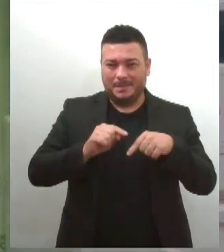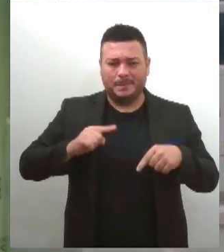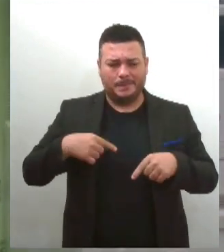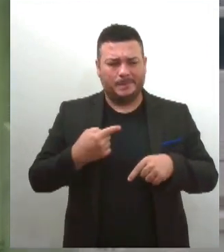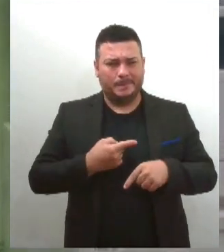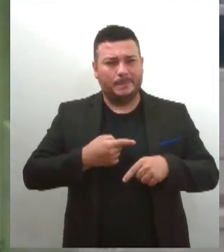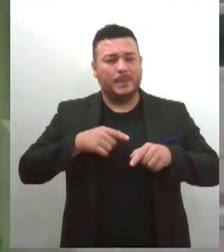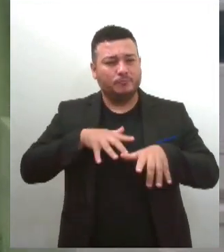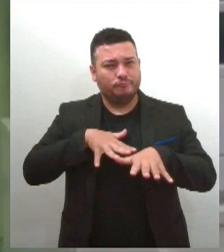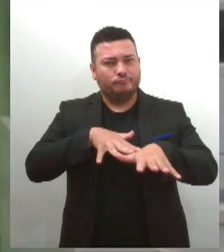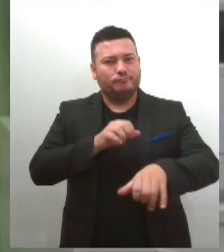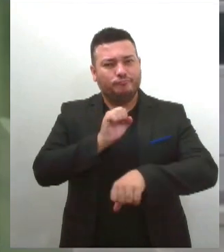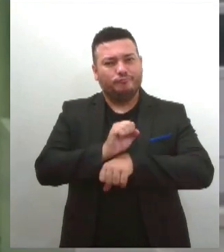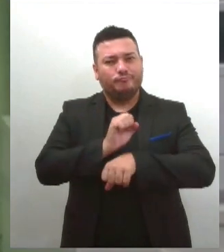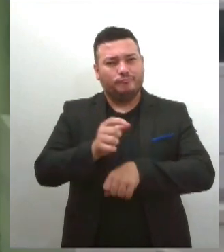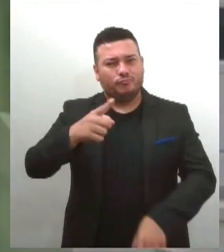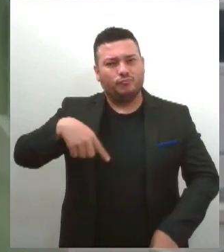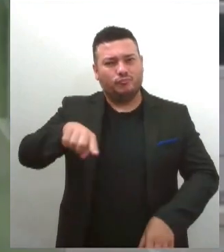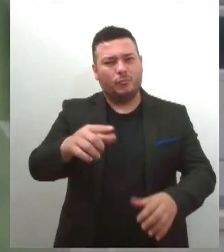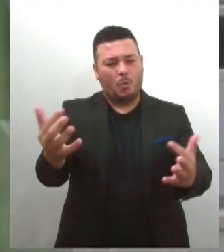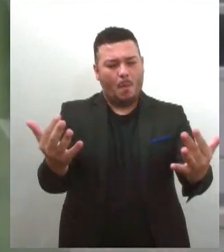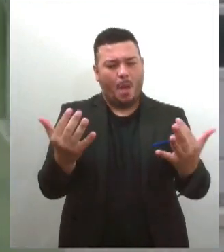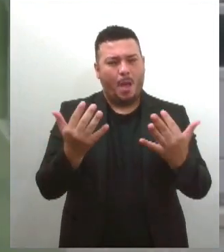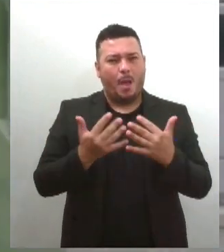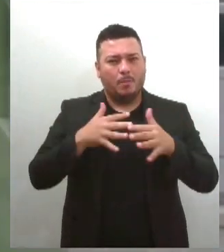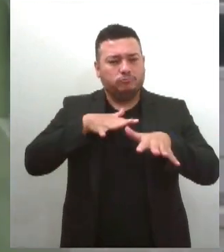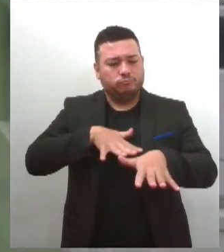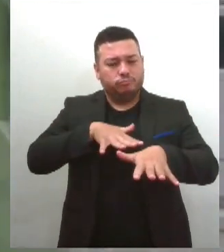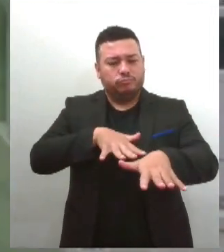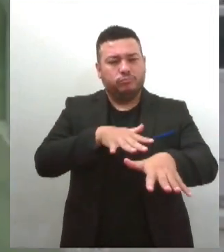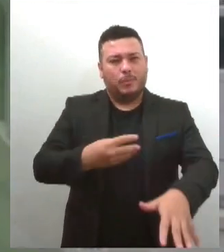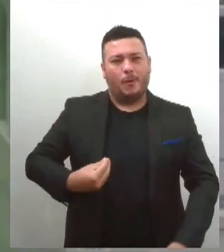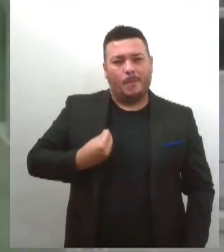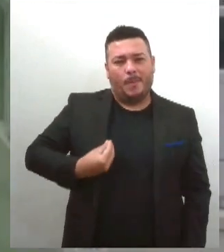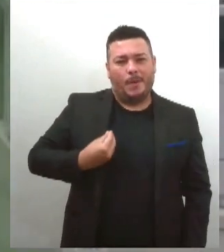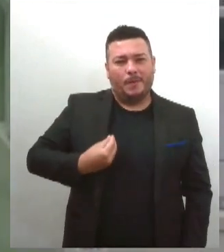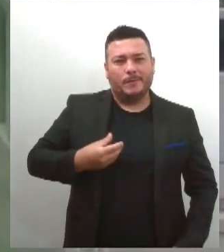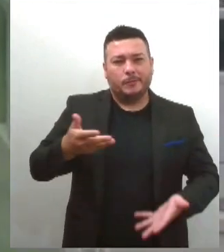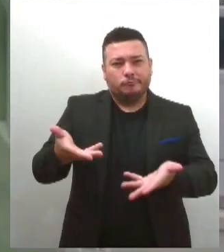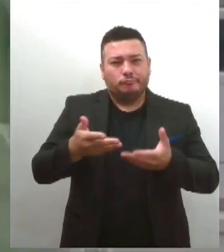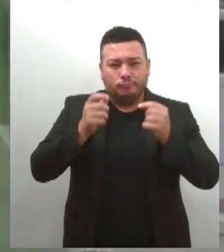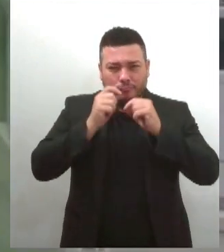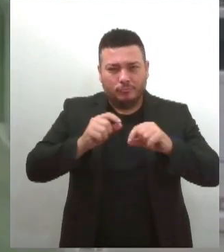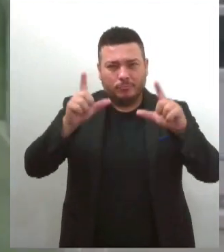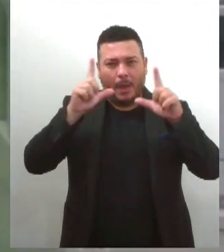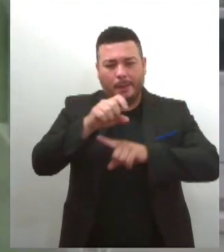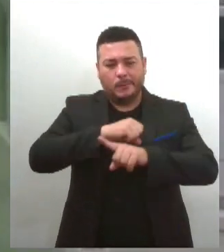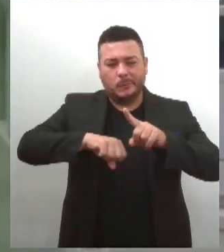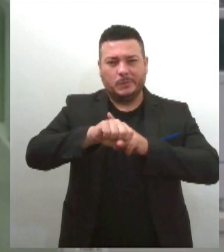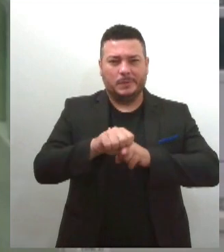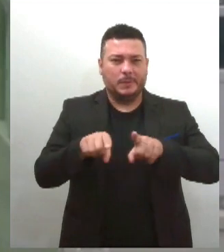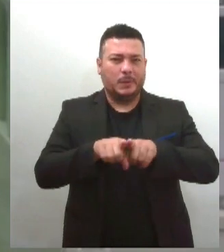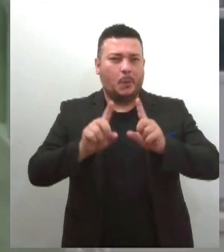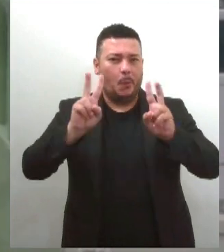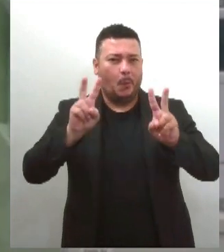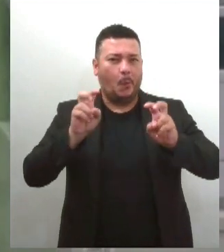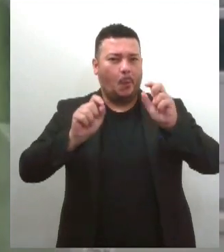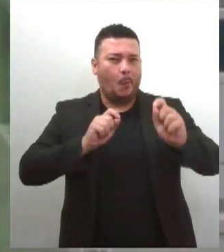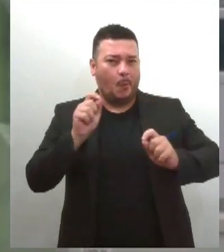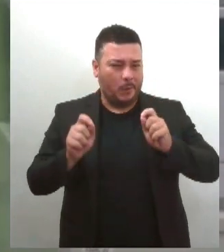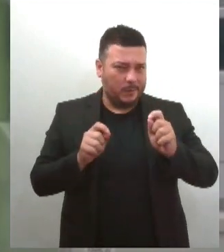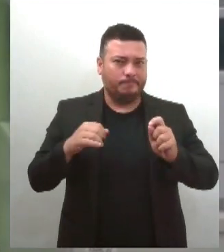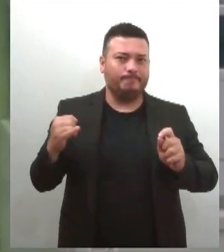todo mundo para fazer uma caminhada pela vida. chamando a atenção da sociedade sobre a importância de se